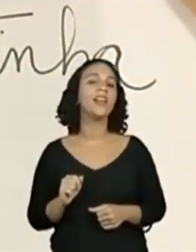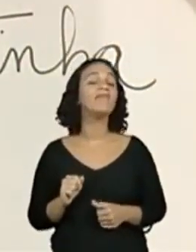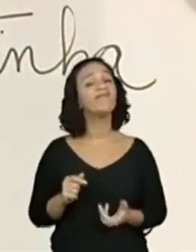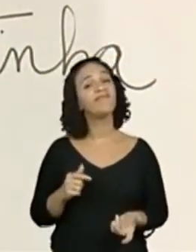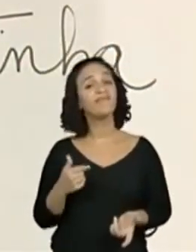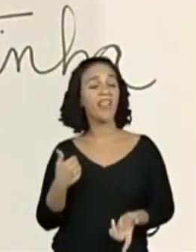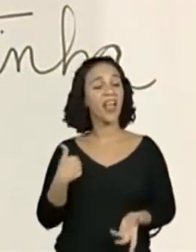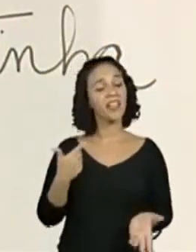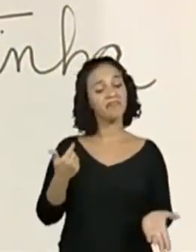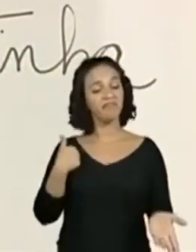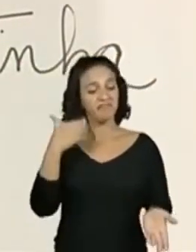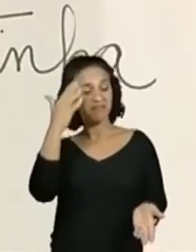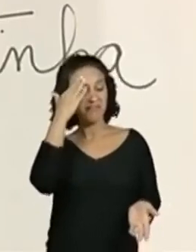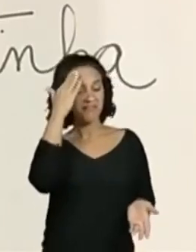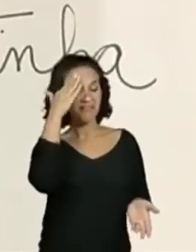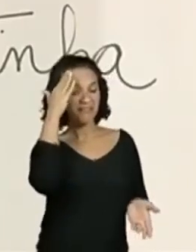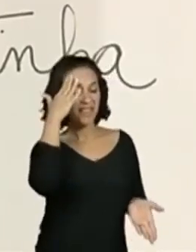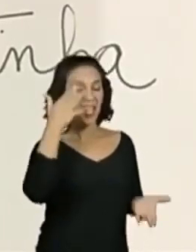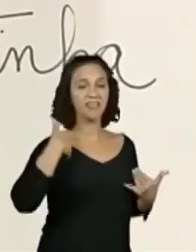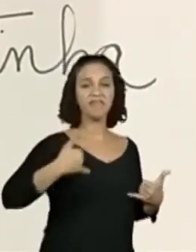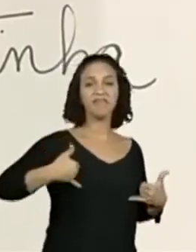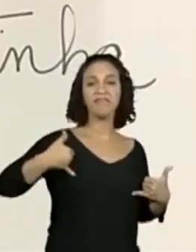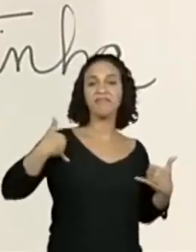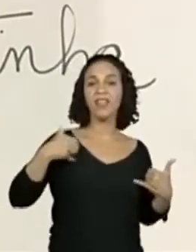convencido,